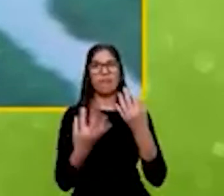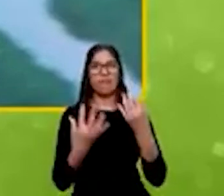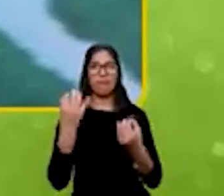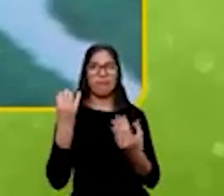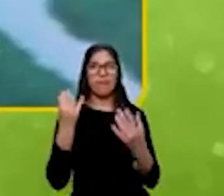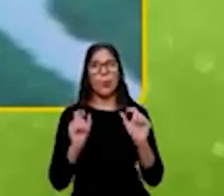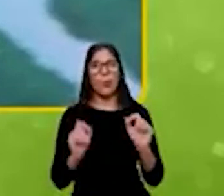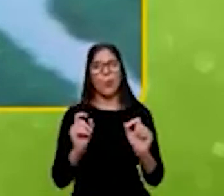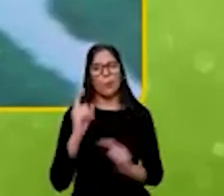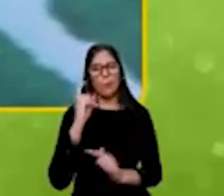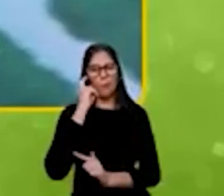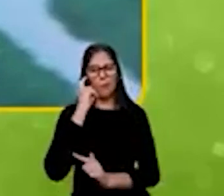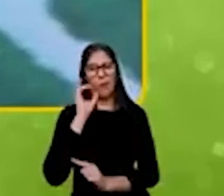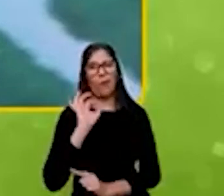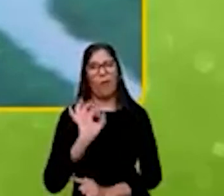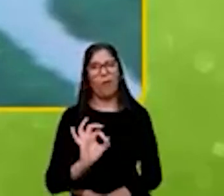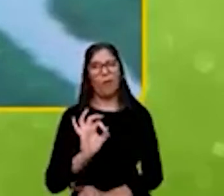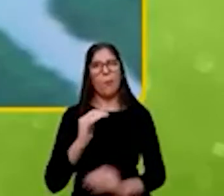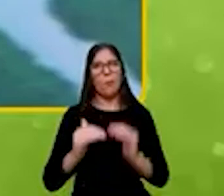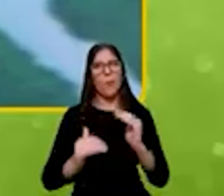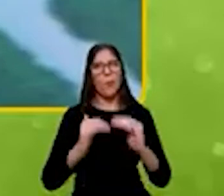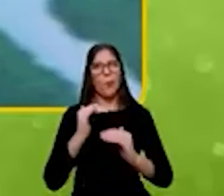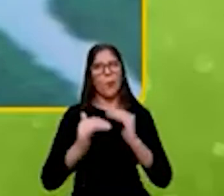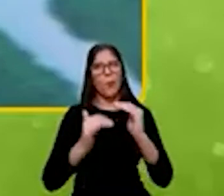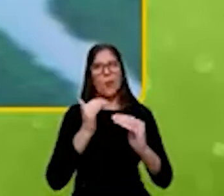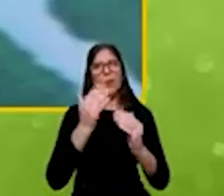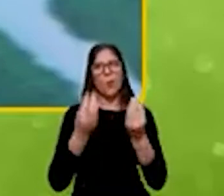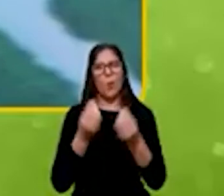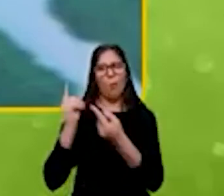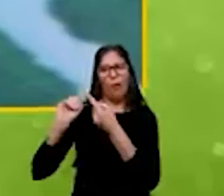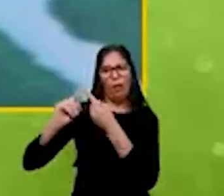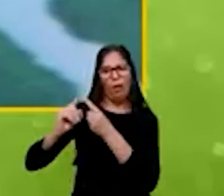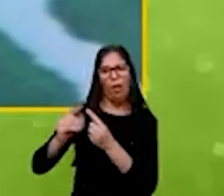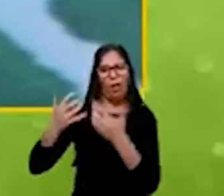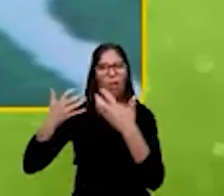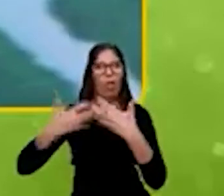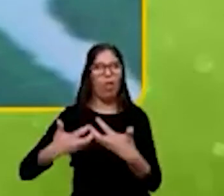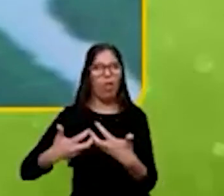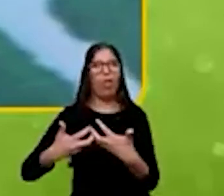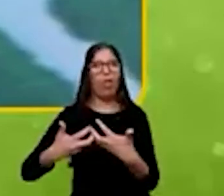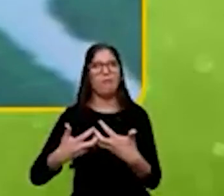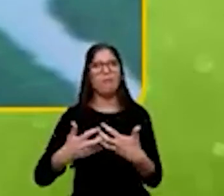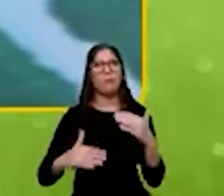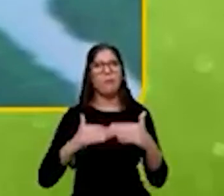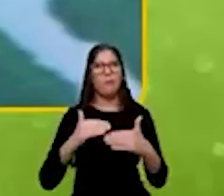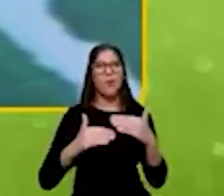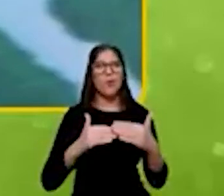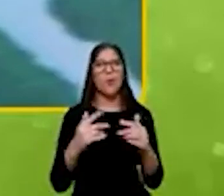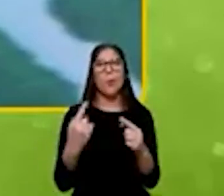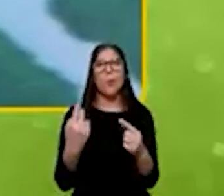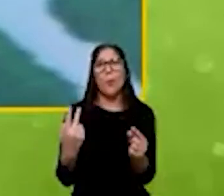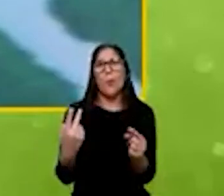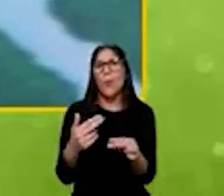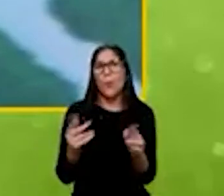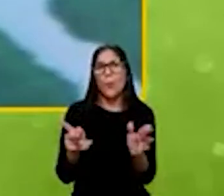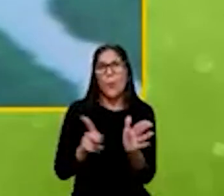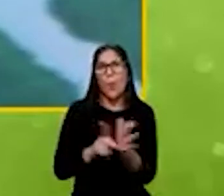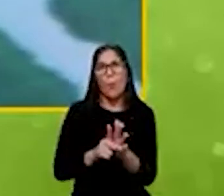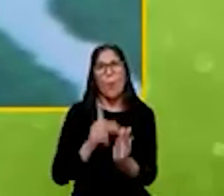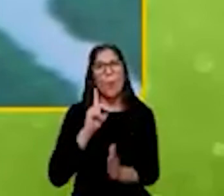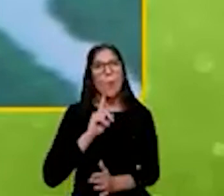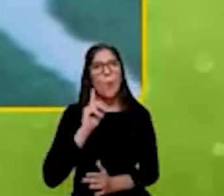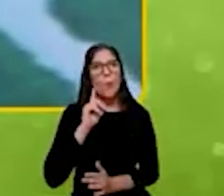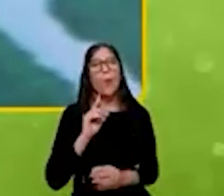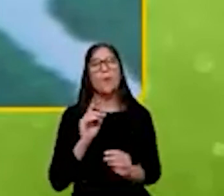nesse processo de articulação esse processo de causa de propósito e a gente pensa que o